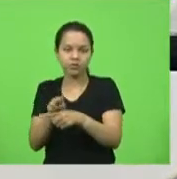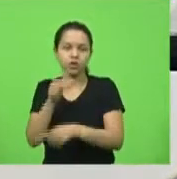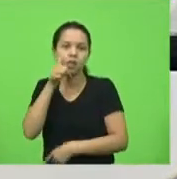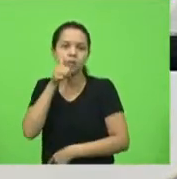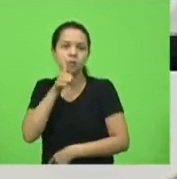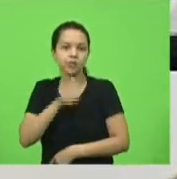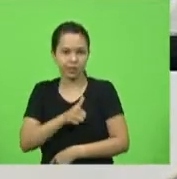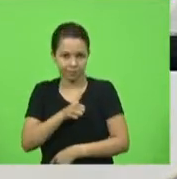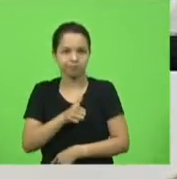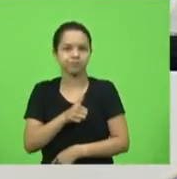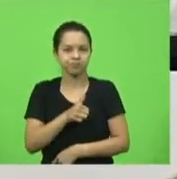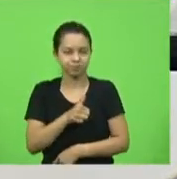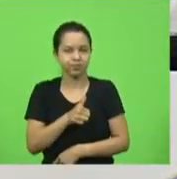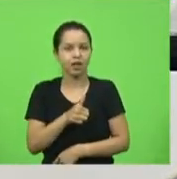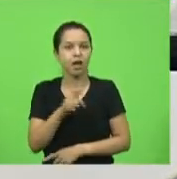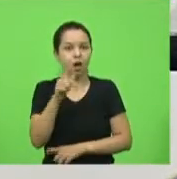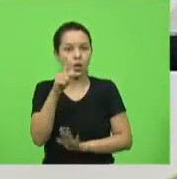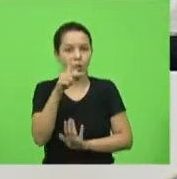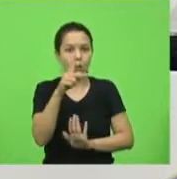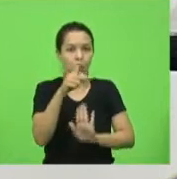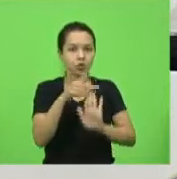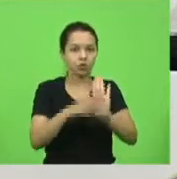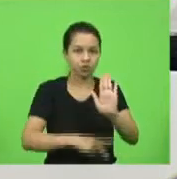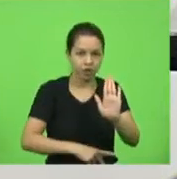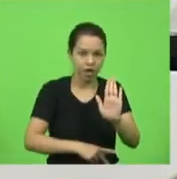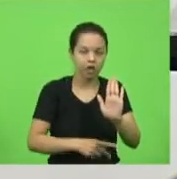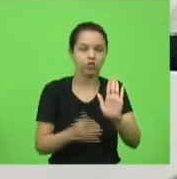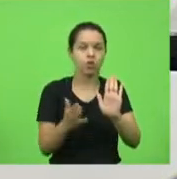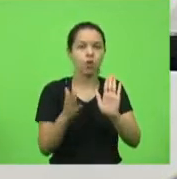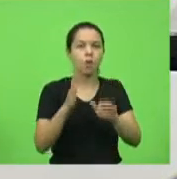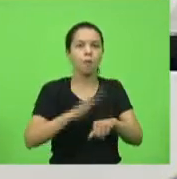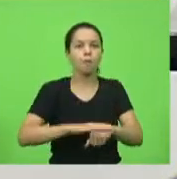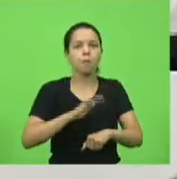um projeto de autoria,